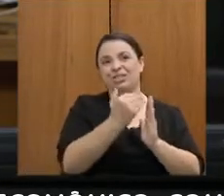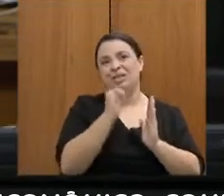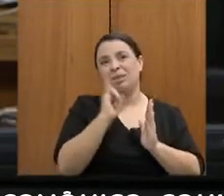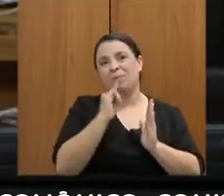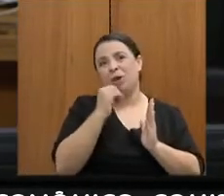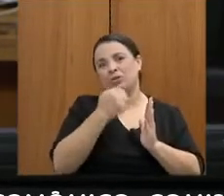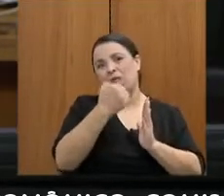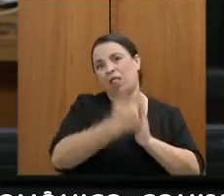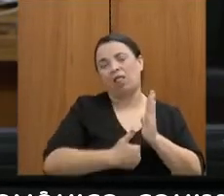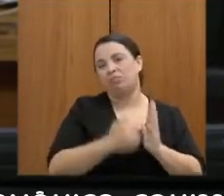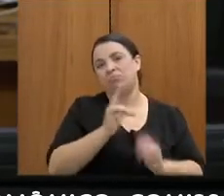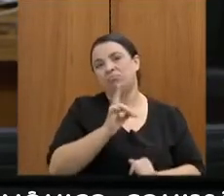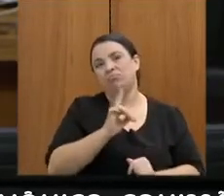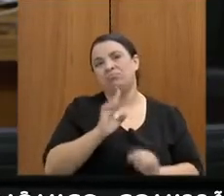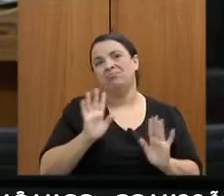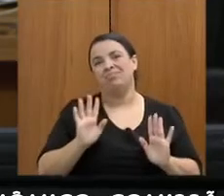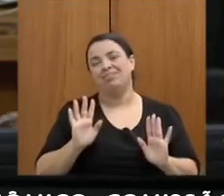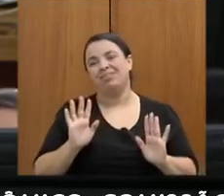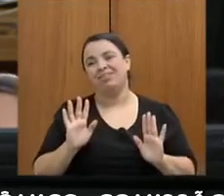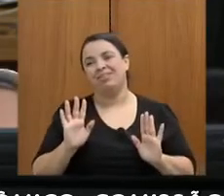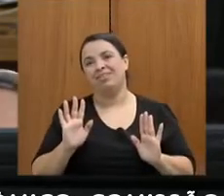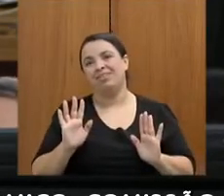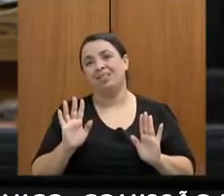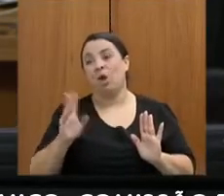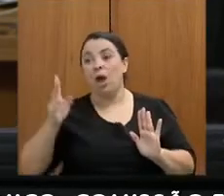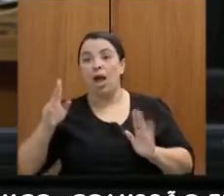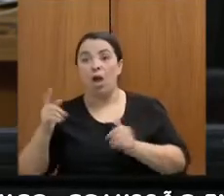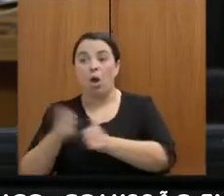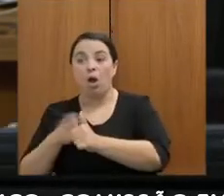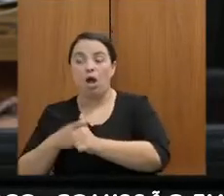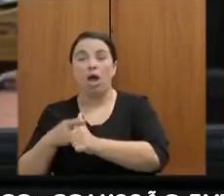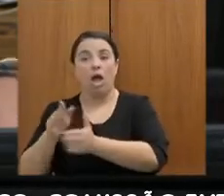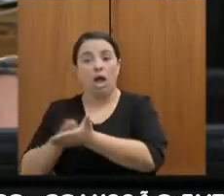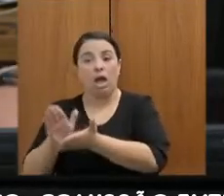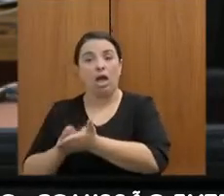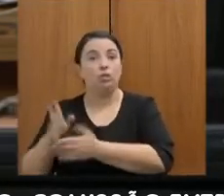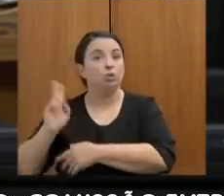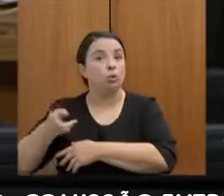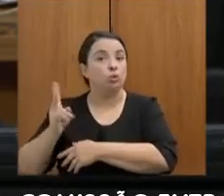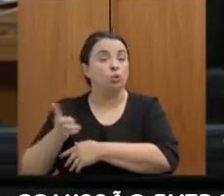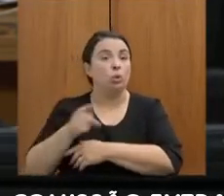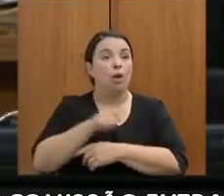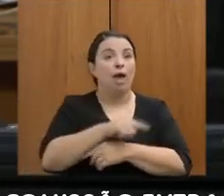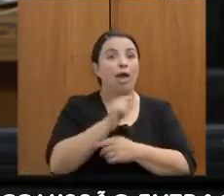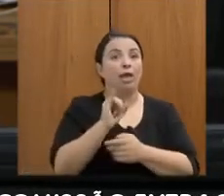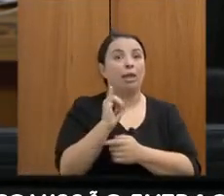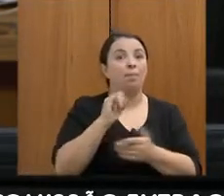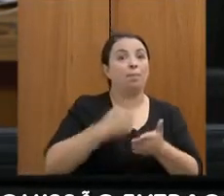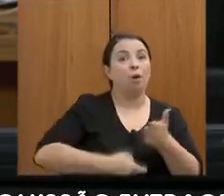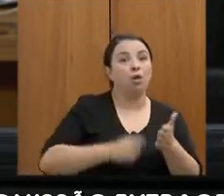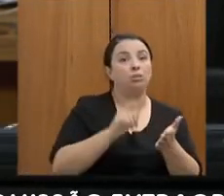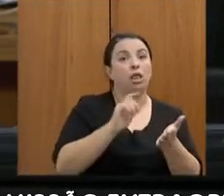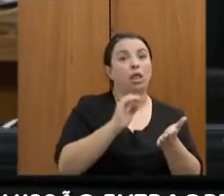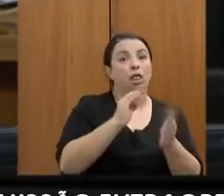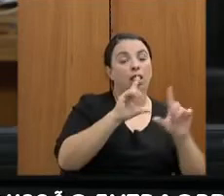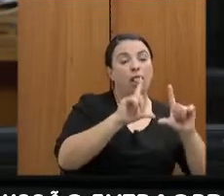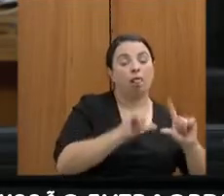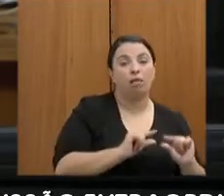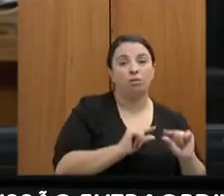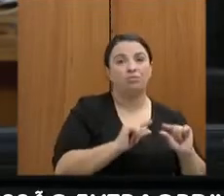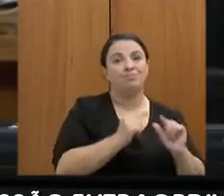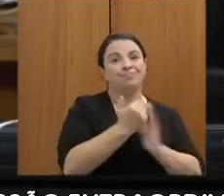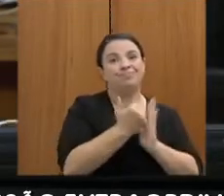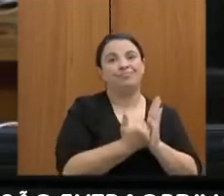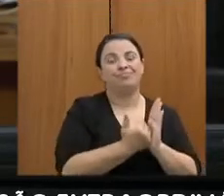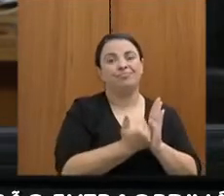Então, a nossa preocupação é, podemos fazer de uma forma planejada, não de uma forma bruta,